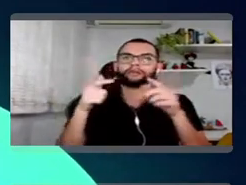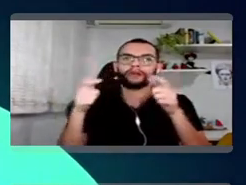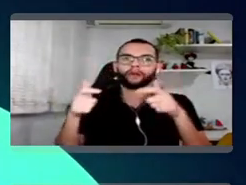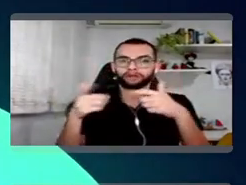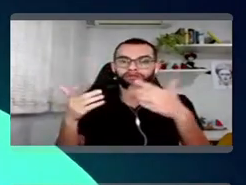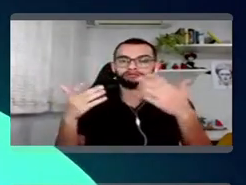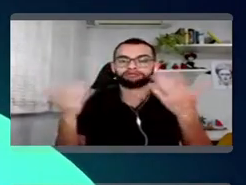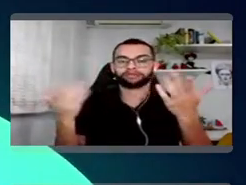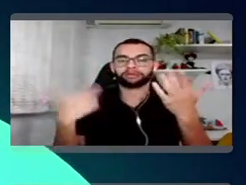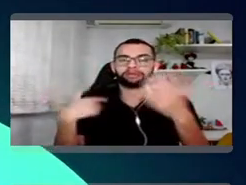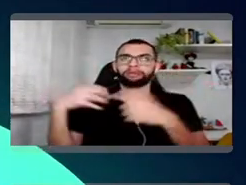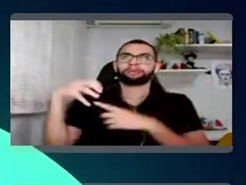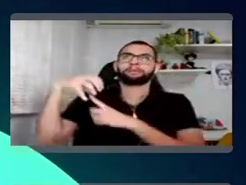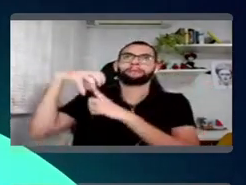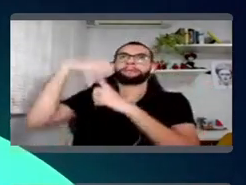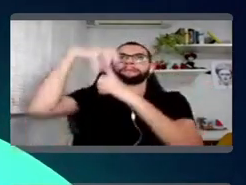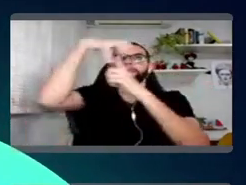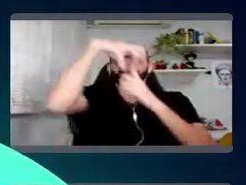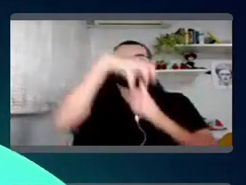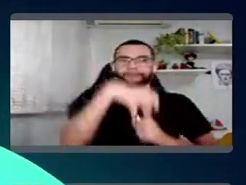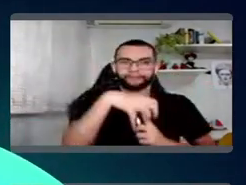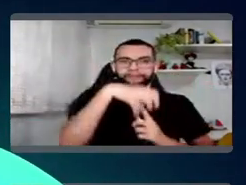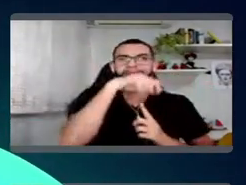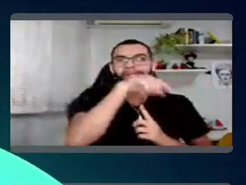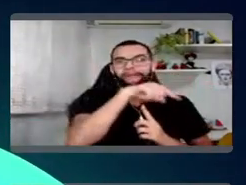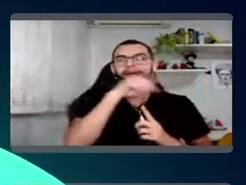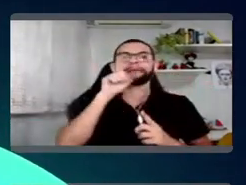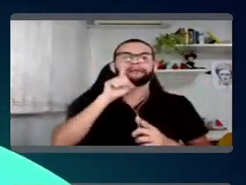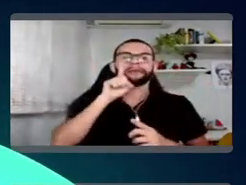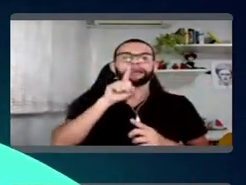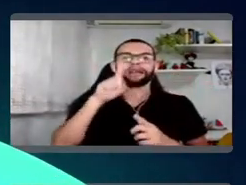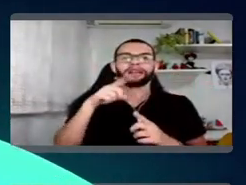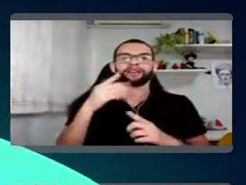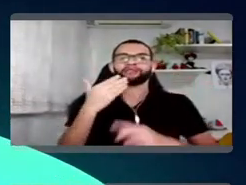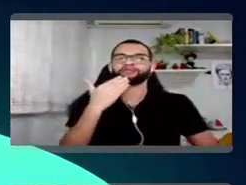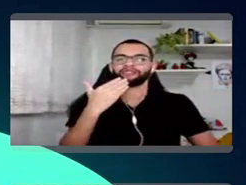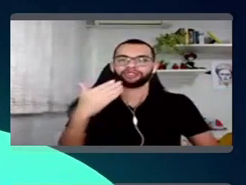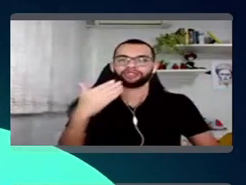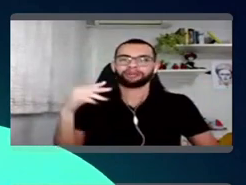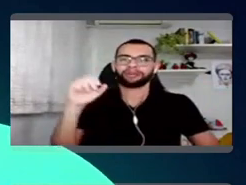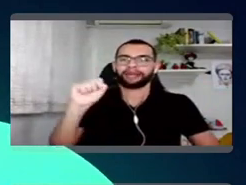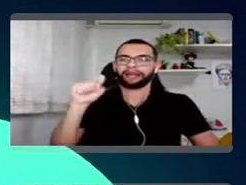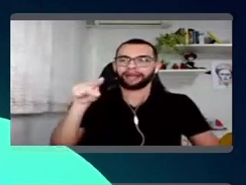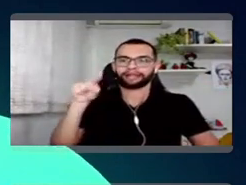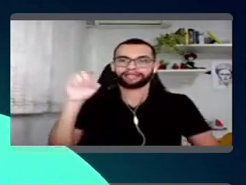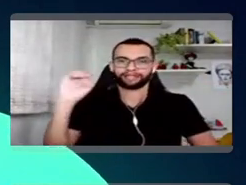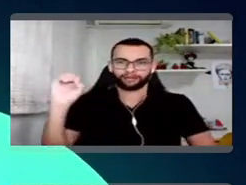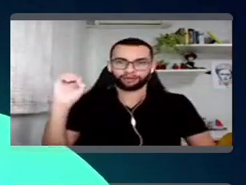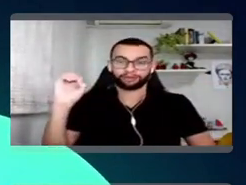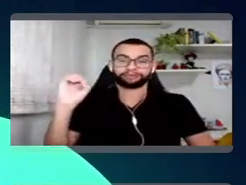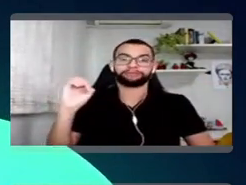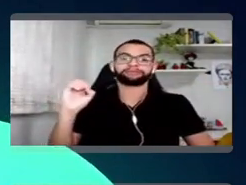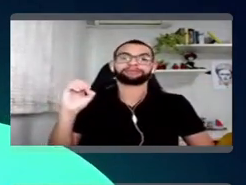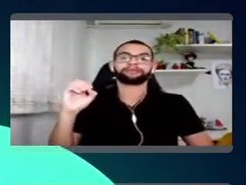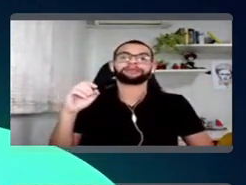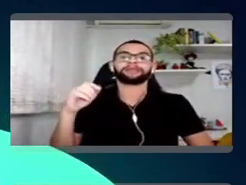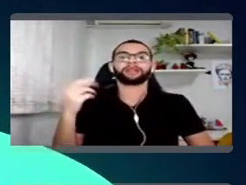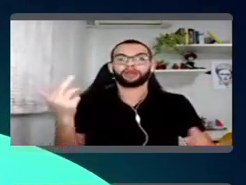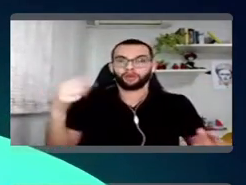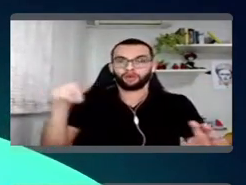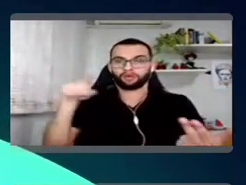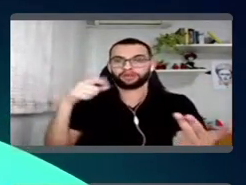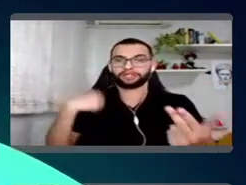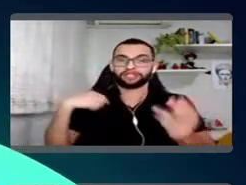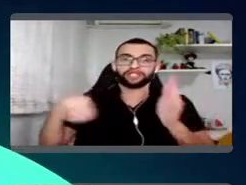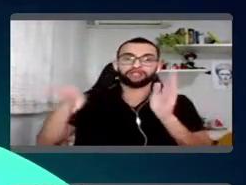paraquedas aqui na Americanas, na época, era no time de SEO, tá? Assim como vocês, tá? Eu cheguei aqui sem saber o que